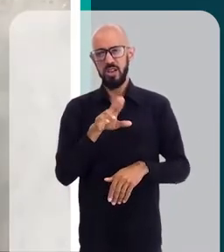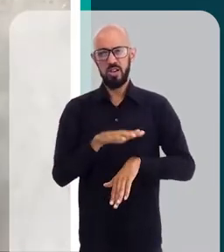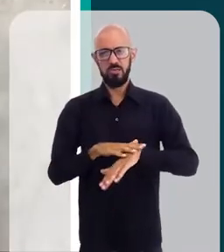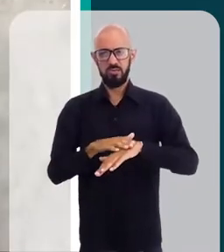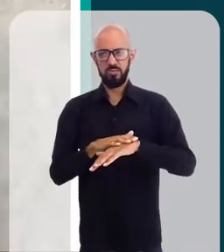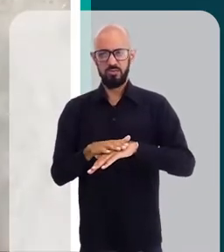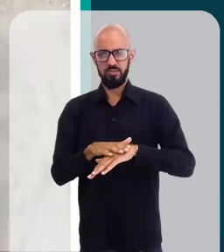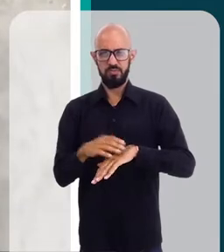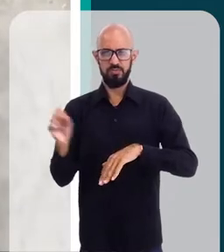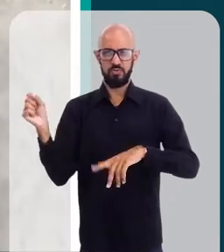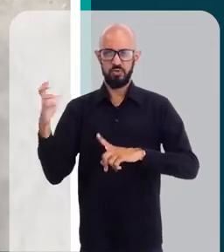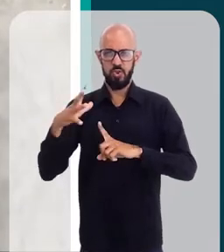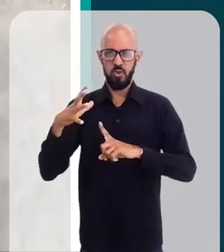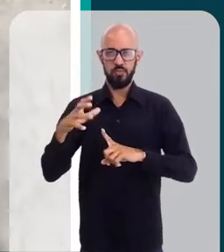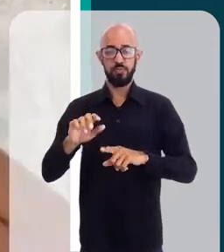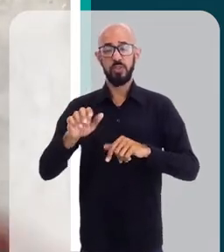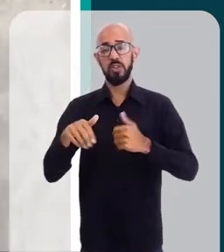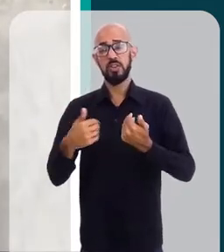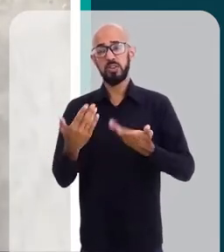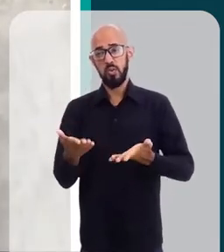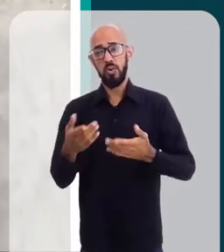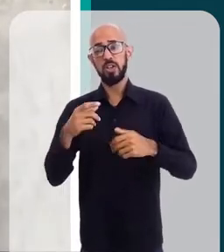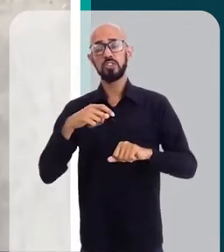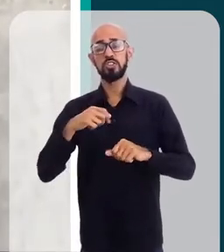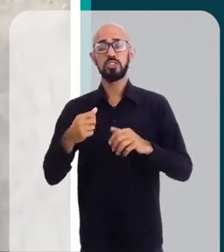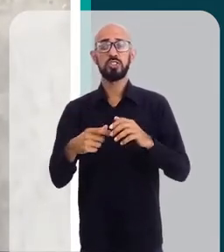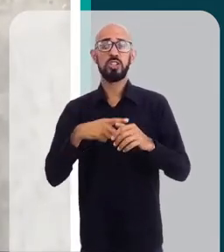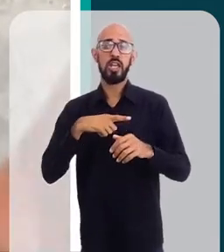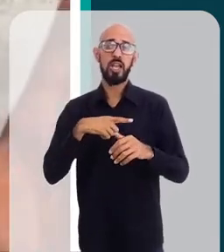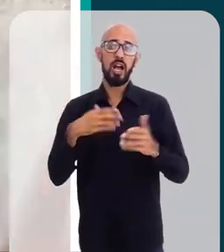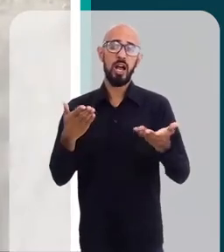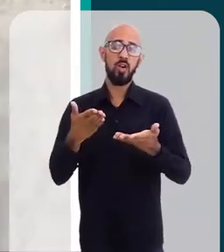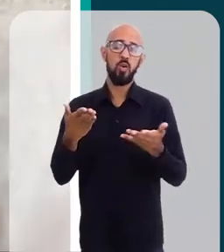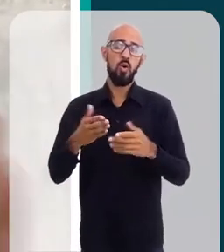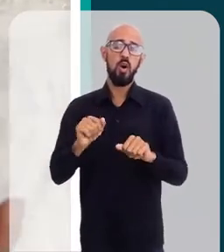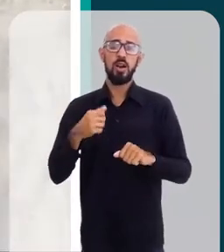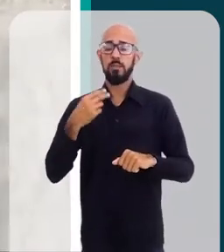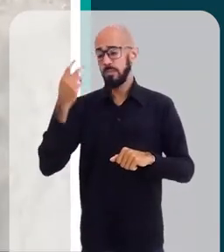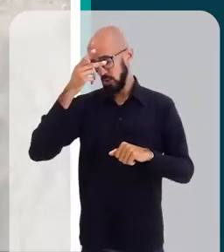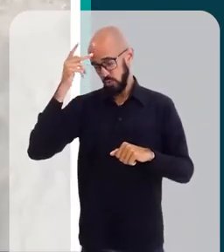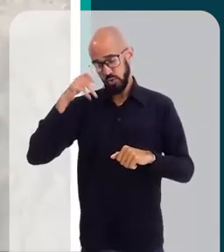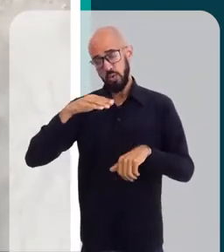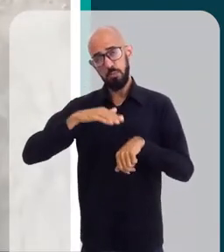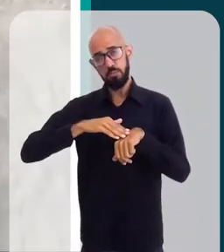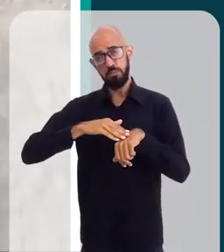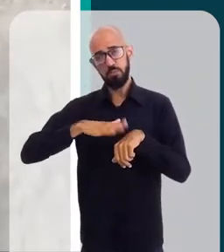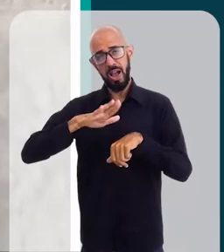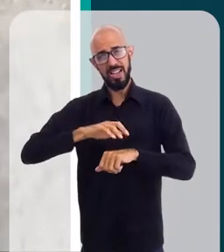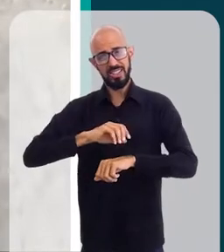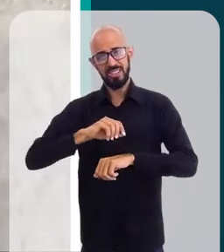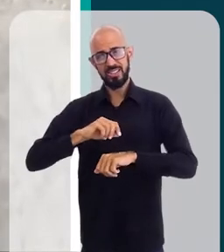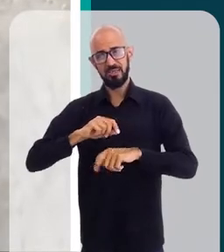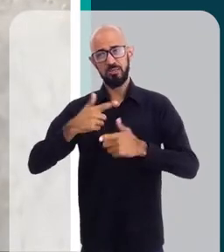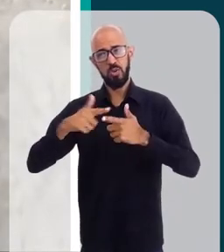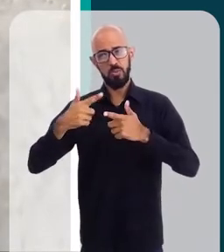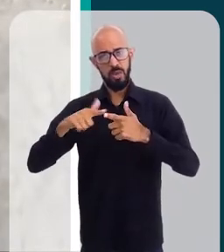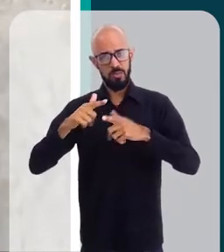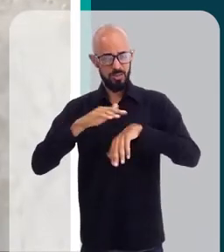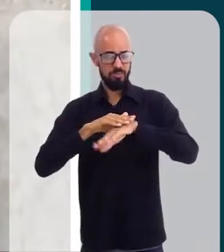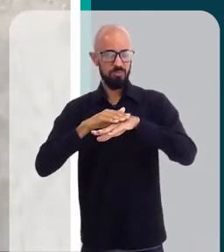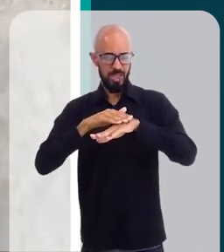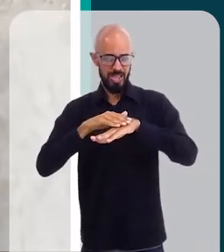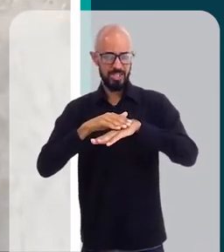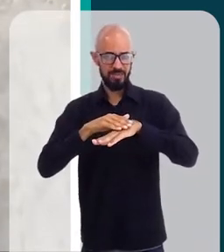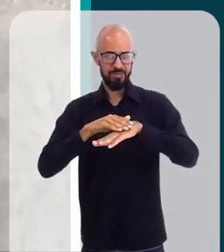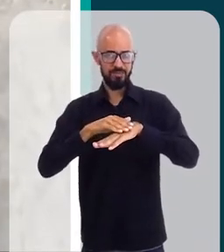a gente recebe hoje o paciente com mais incidência de manchas, porque estou dentro de casa, não preciso de aplicar o fio de solar. Só que eu fiquei dentro de